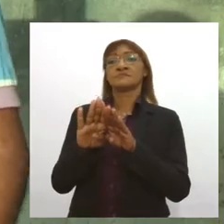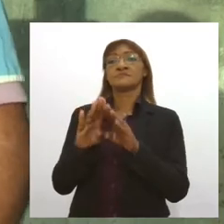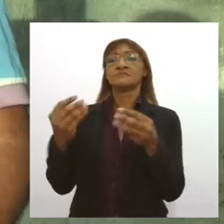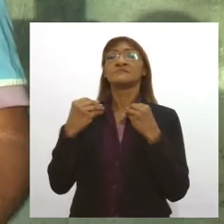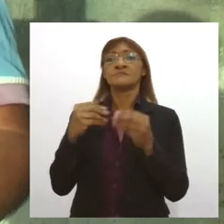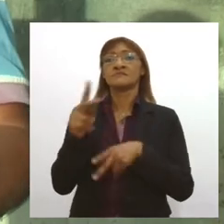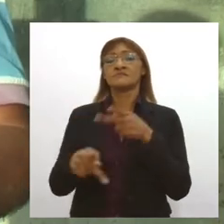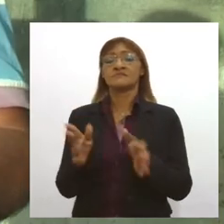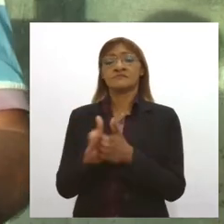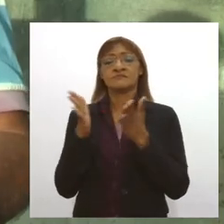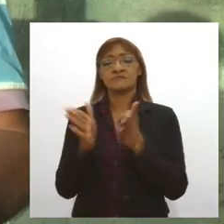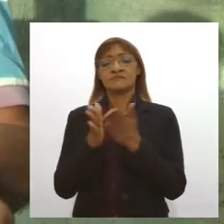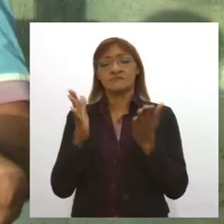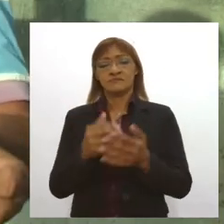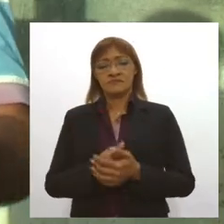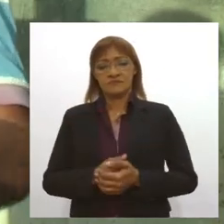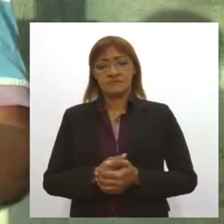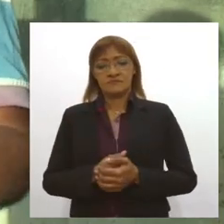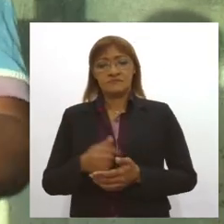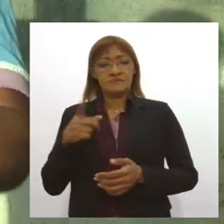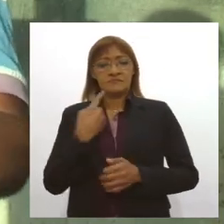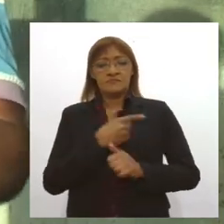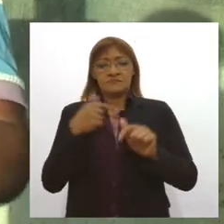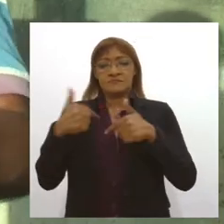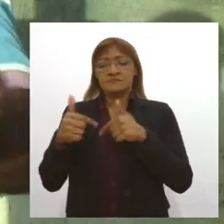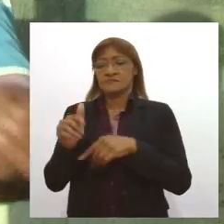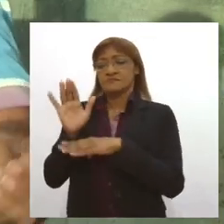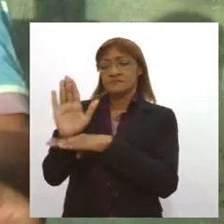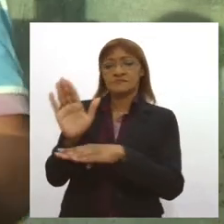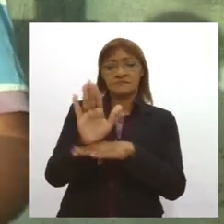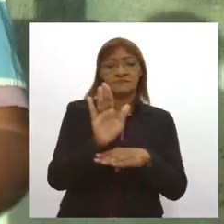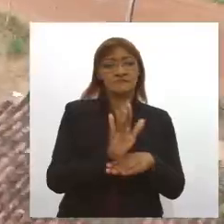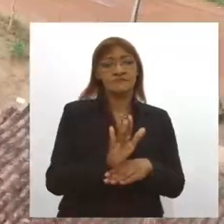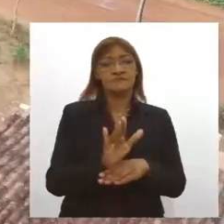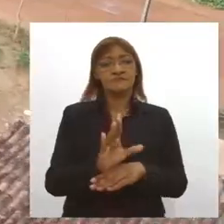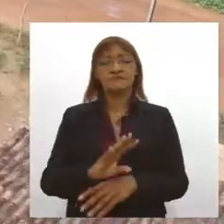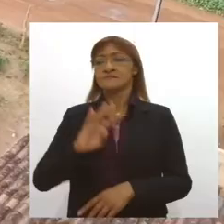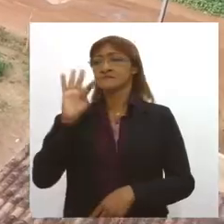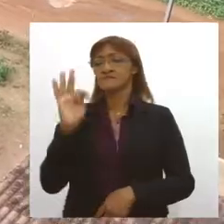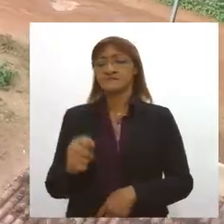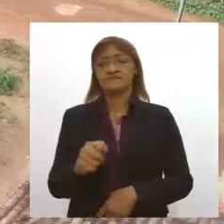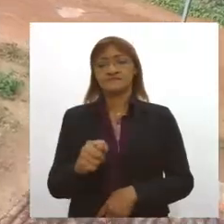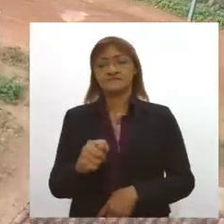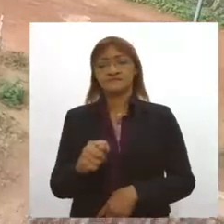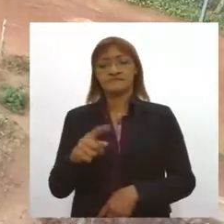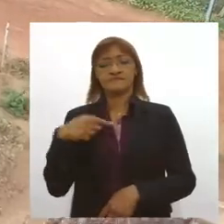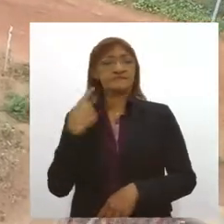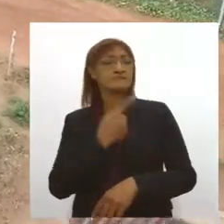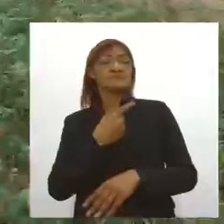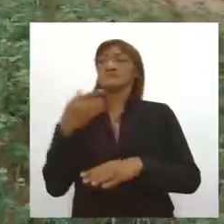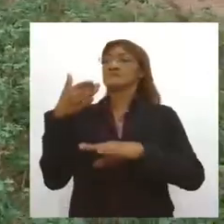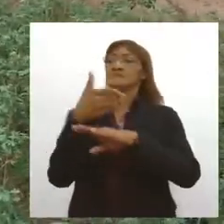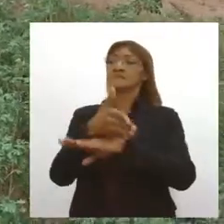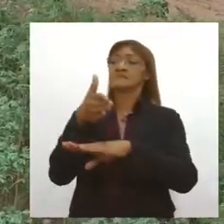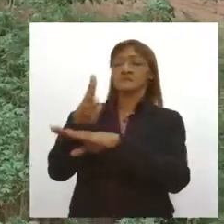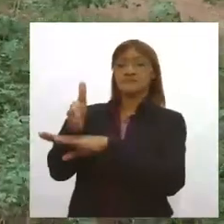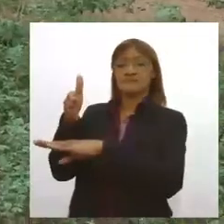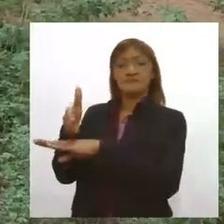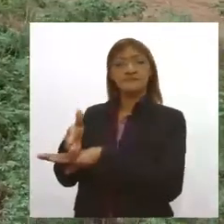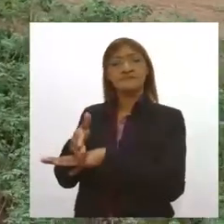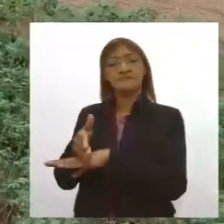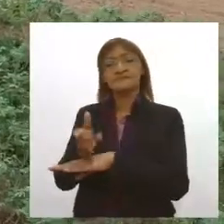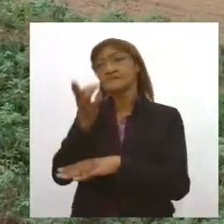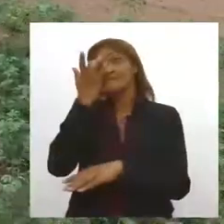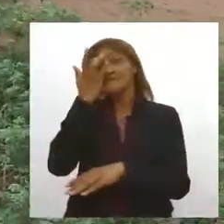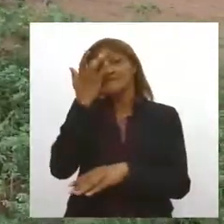a gente tem uma atividade que ajuda em todos os pontos por onde andamos ou passamos é fácil